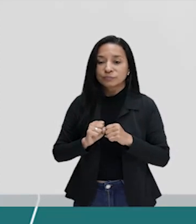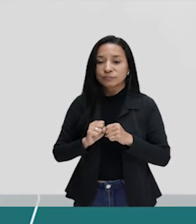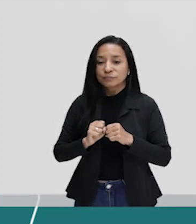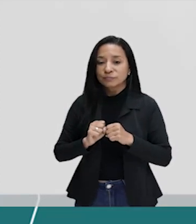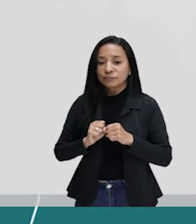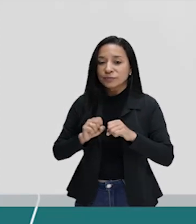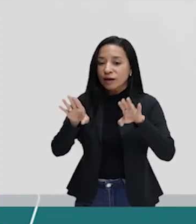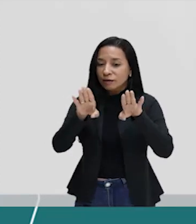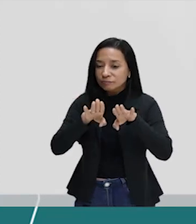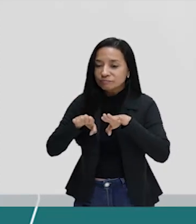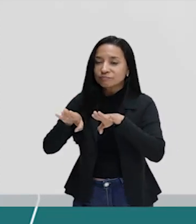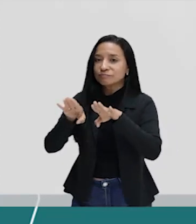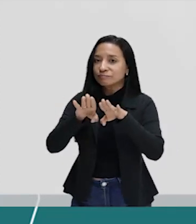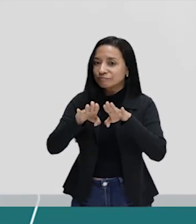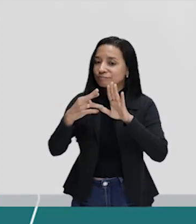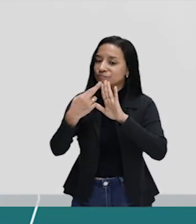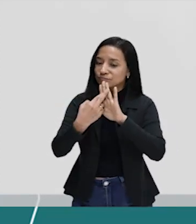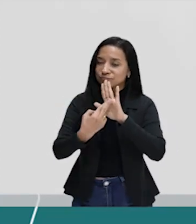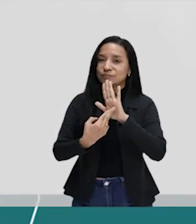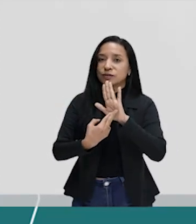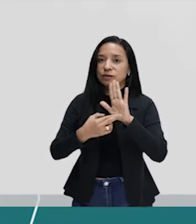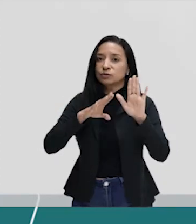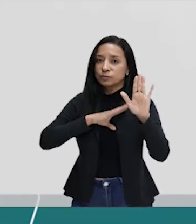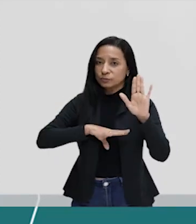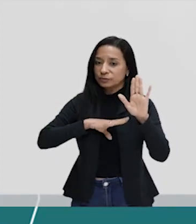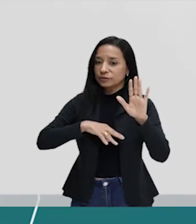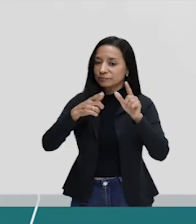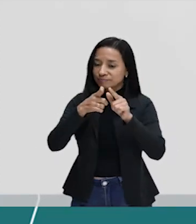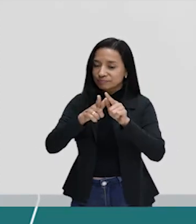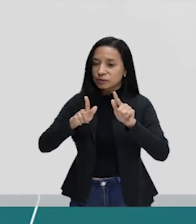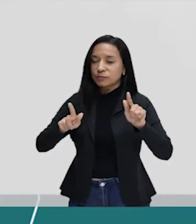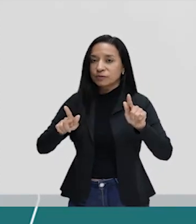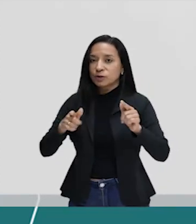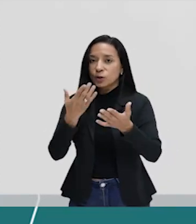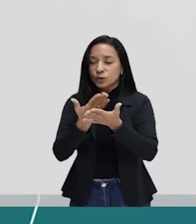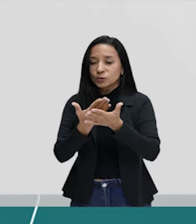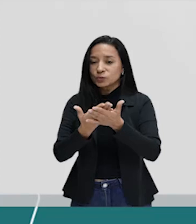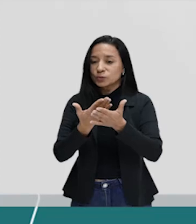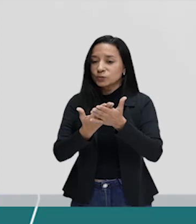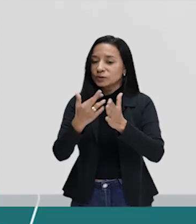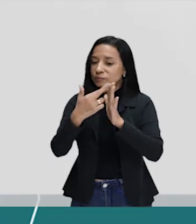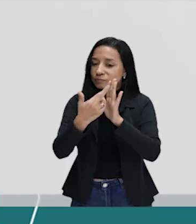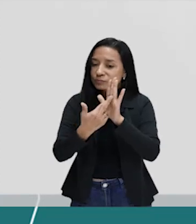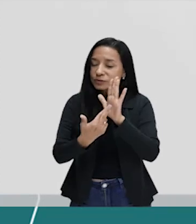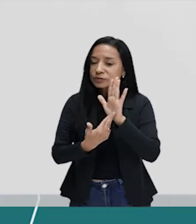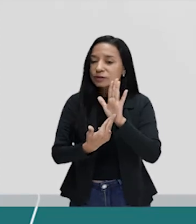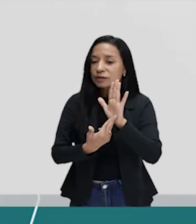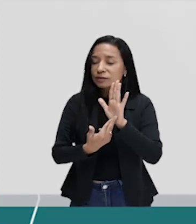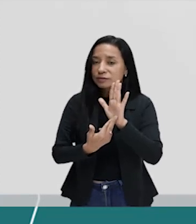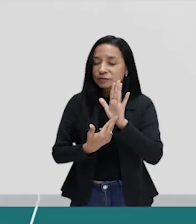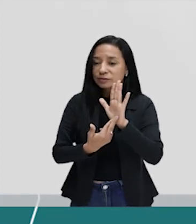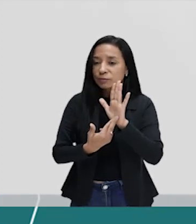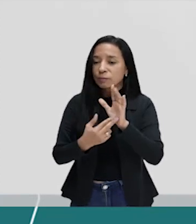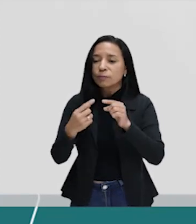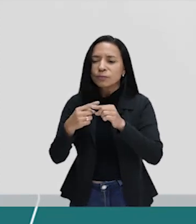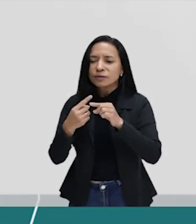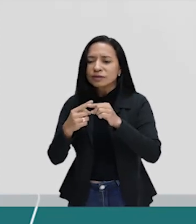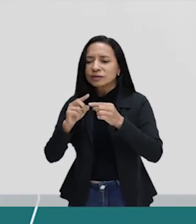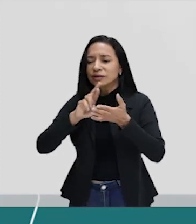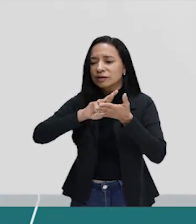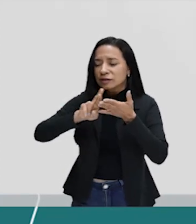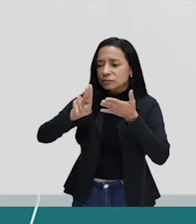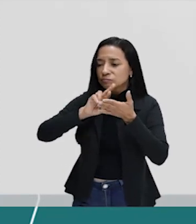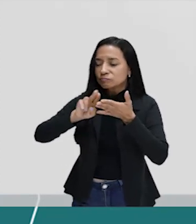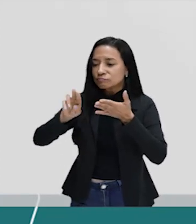alinhada à norma padrão da língua. Nós já sabemos que nós estudamos a língua padrão por conta das divergências, por conta